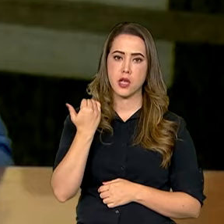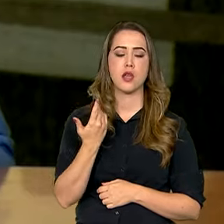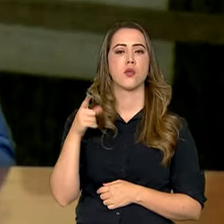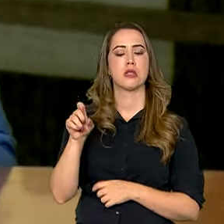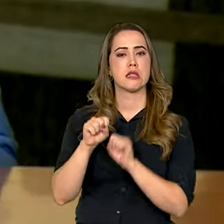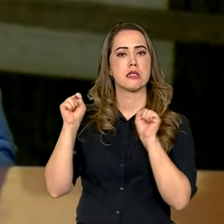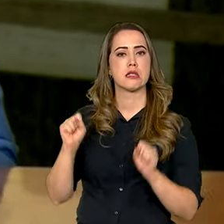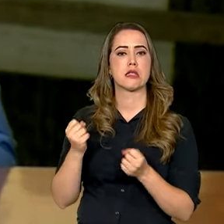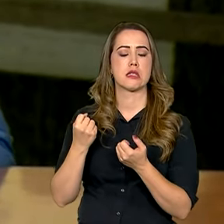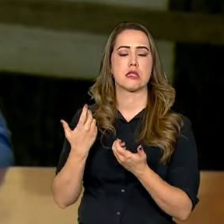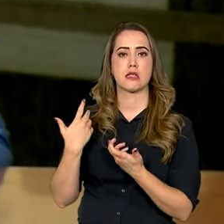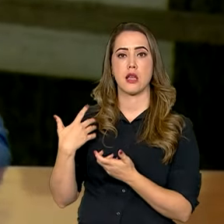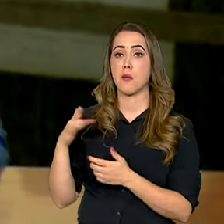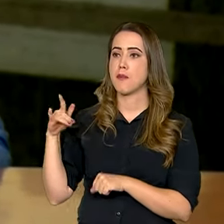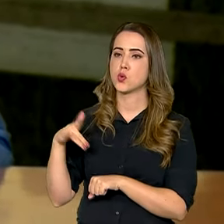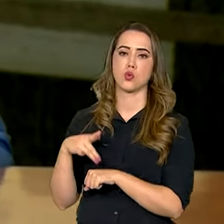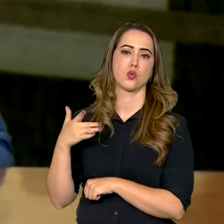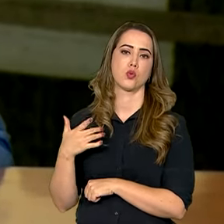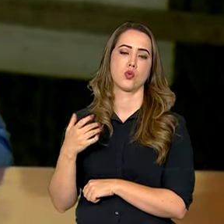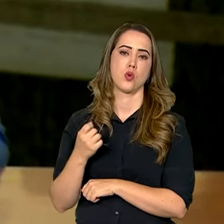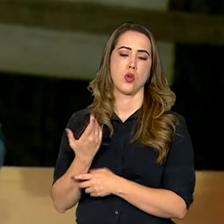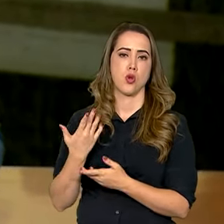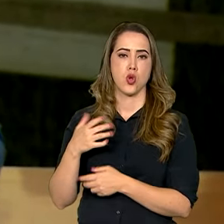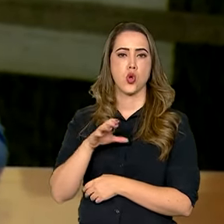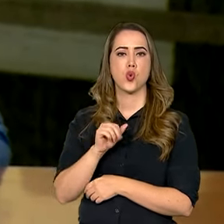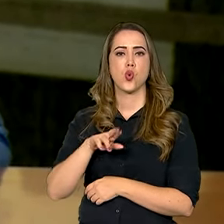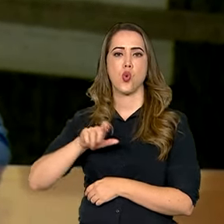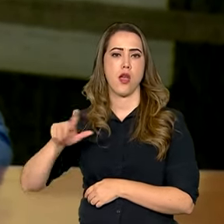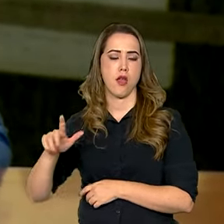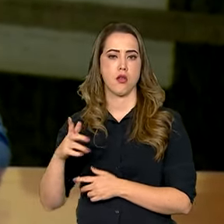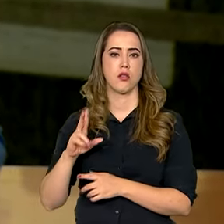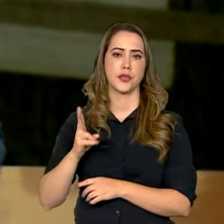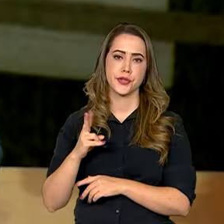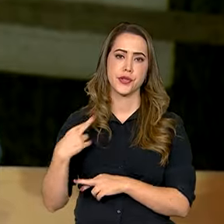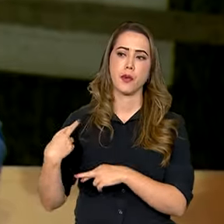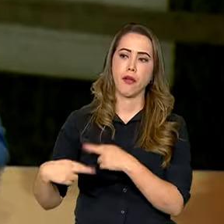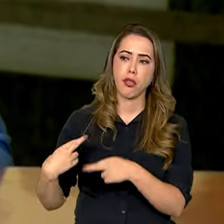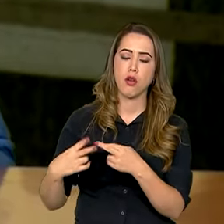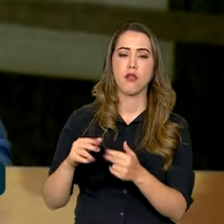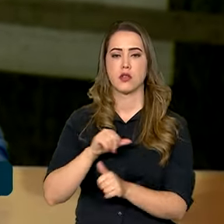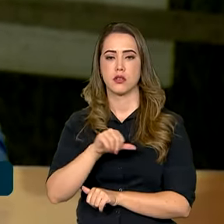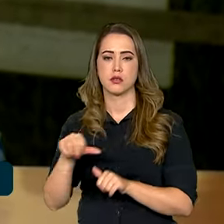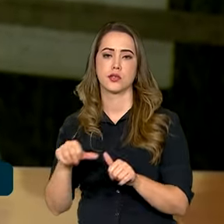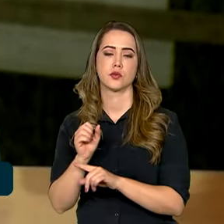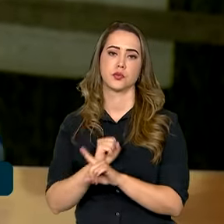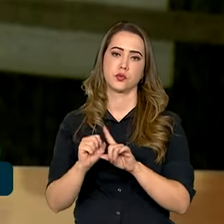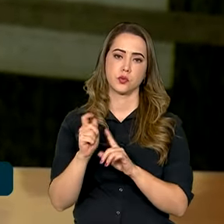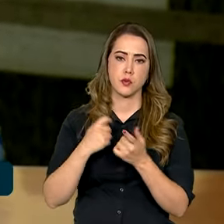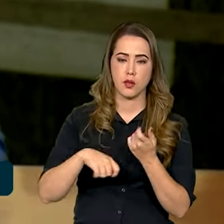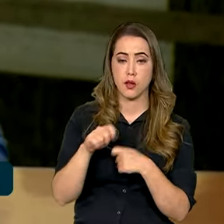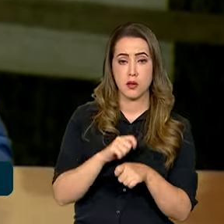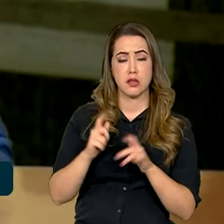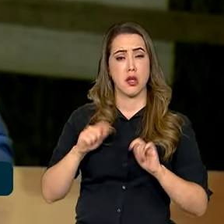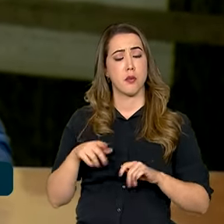desumanizador que, ouço dizer, senhoras e senhores, se reestabelece com bases renovadas diante das transformações sociais e econômicas